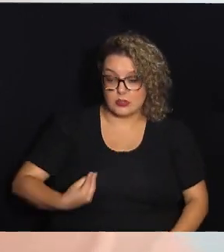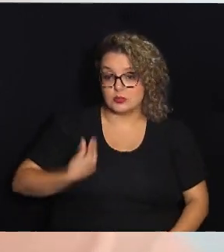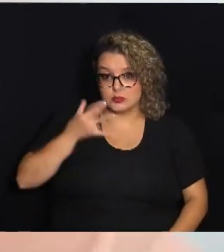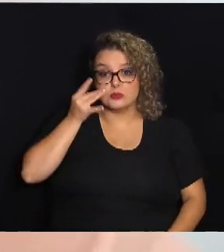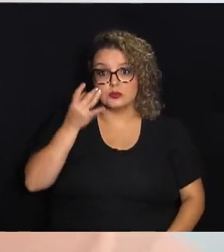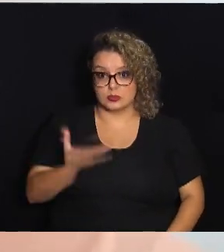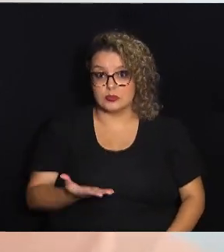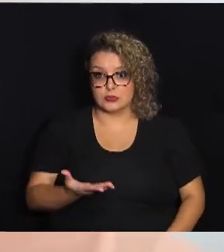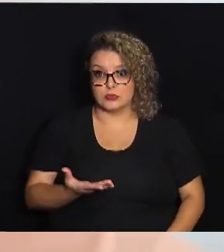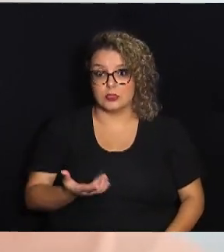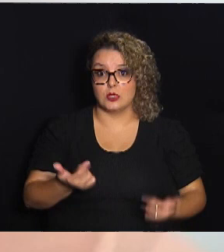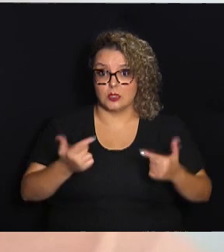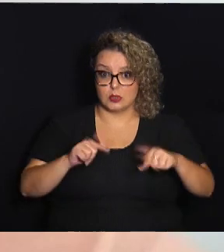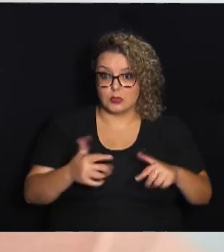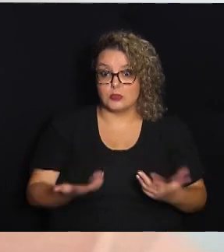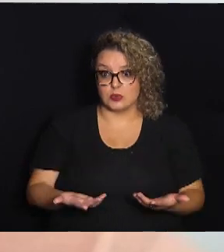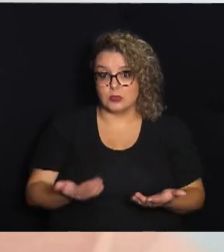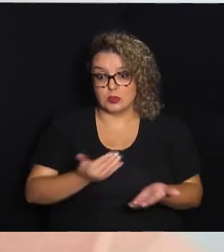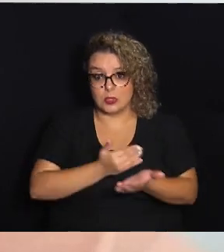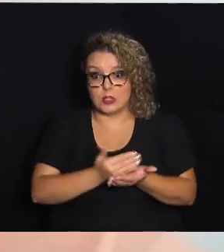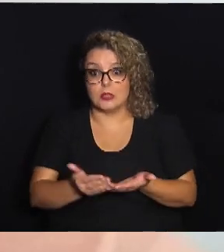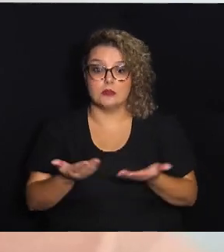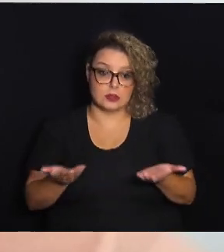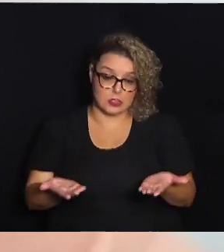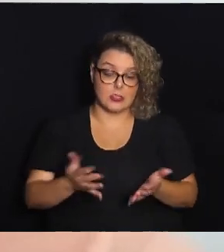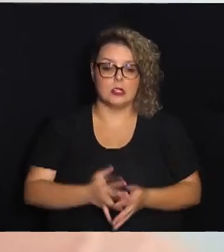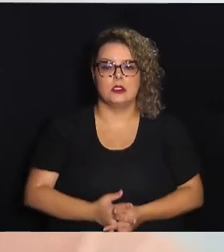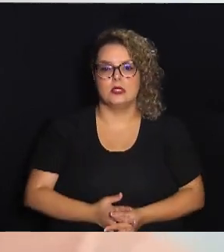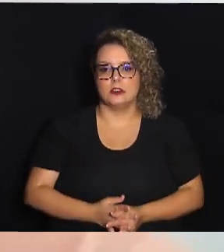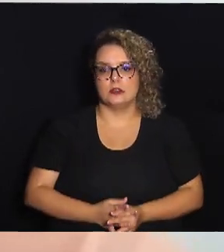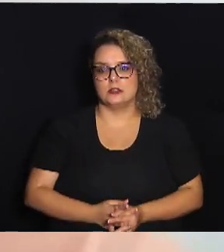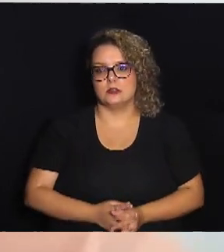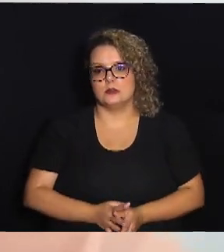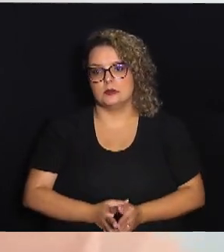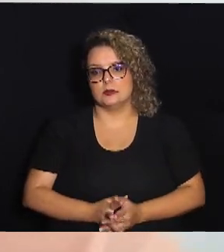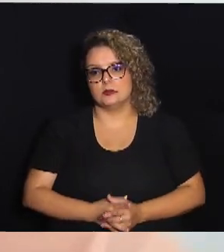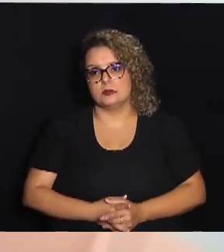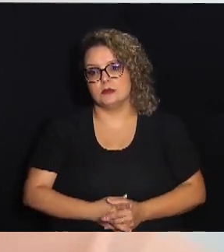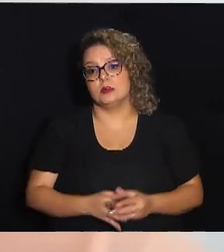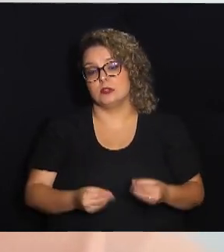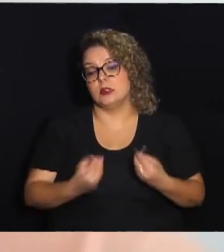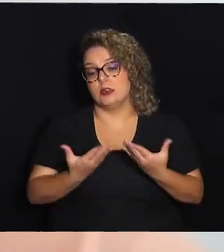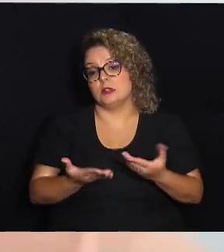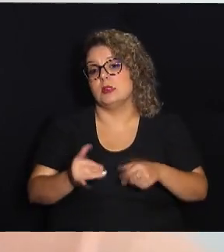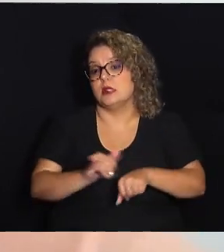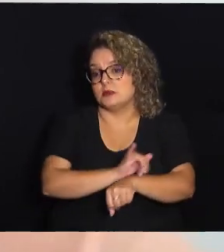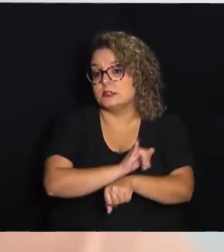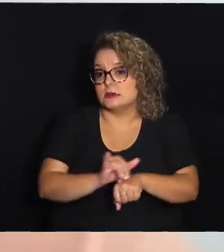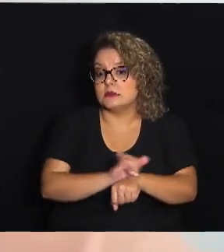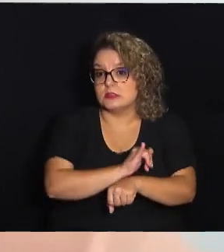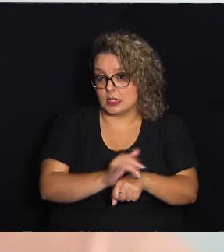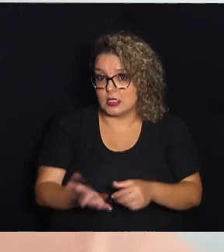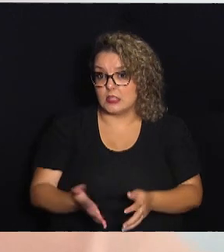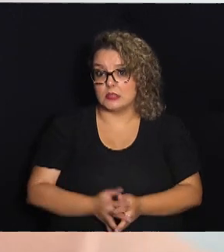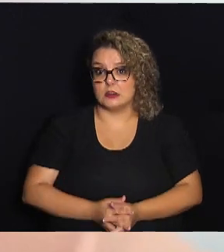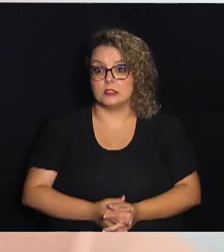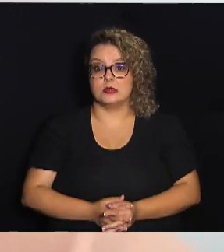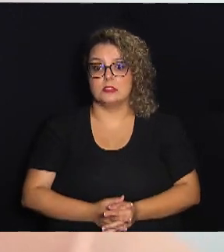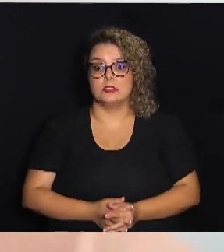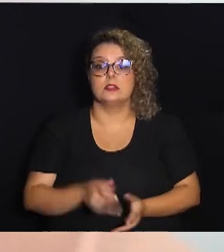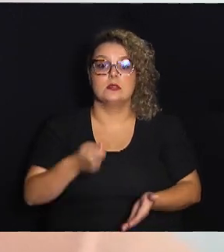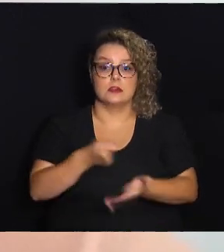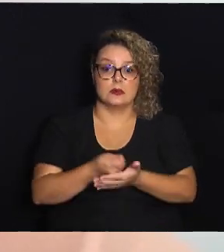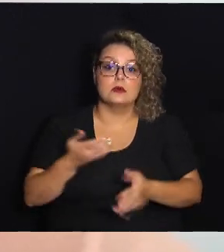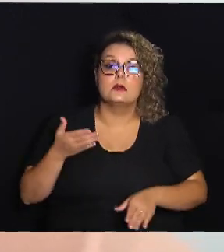naquela região em que ele está, no local onde ele procura atendimento inicialmente, isso acaba oferecendo a ferramenta